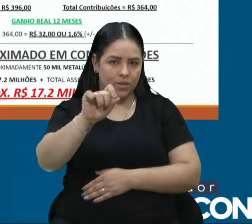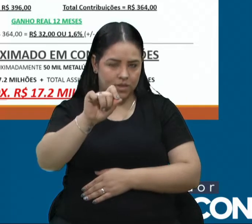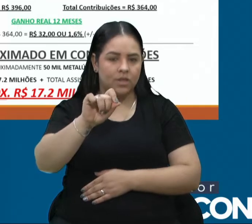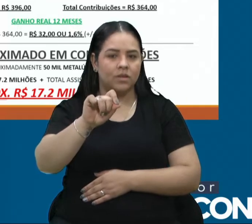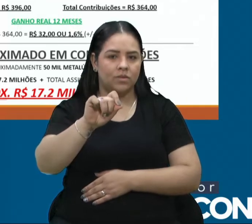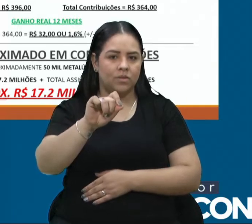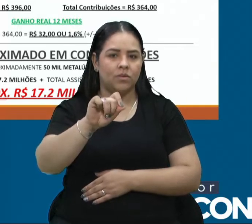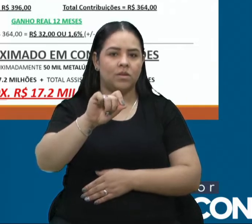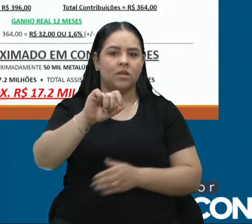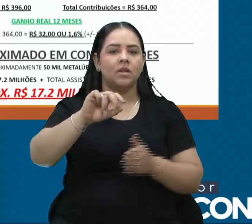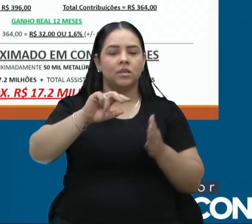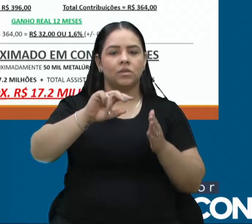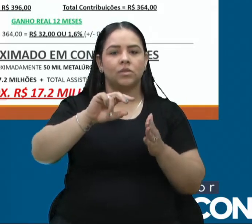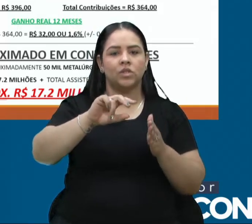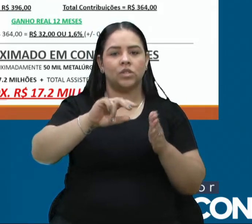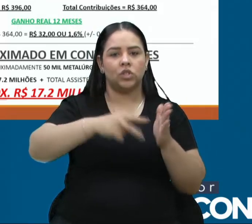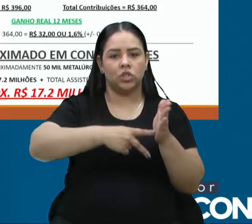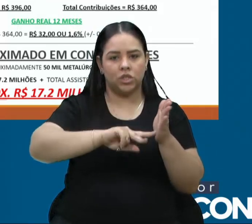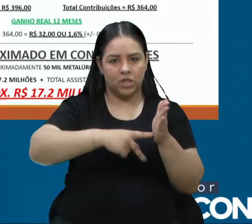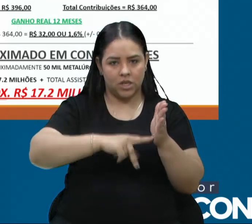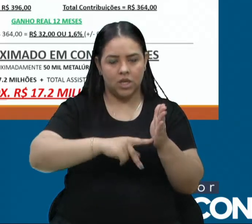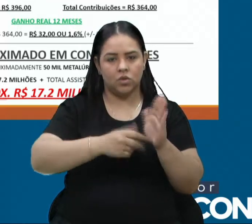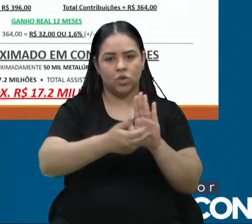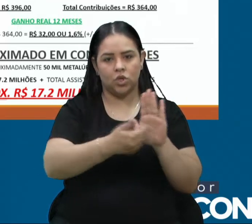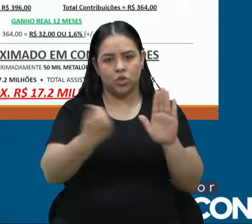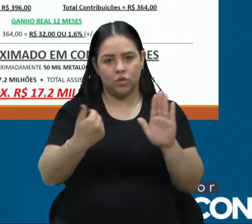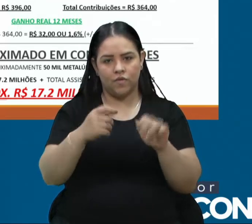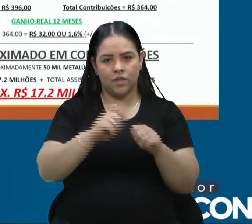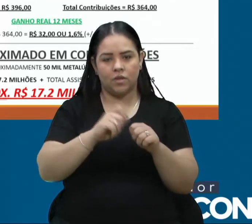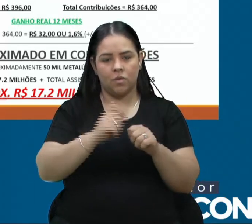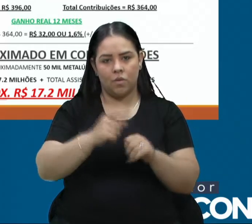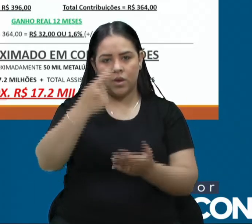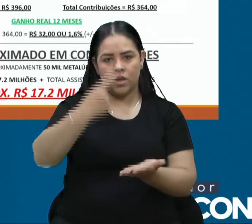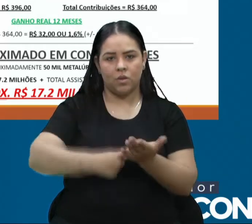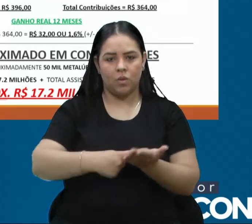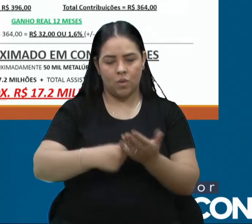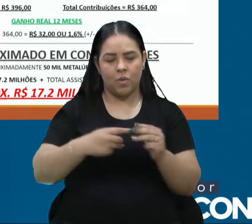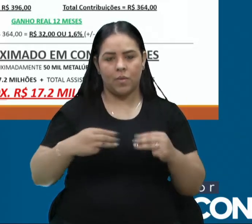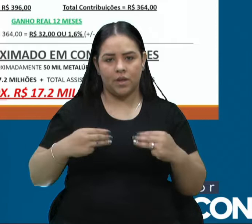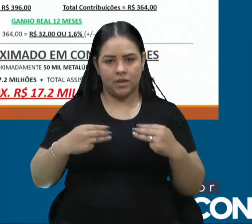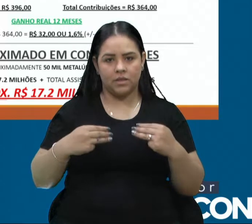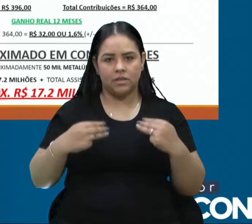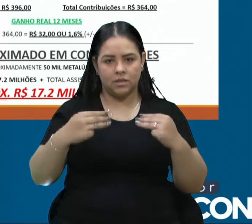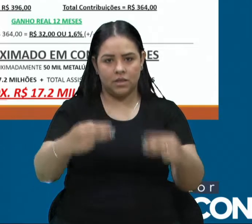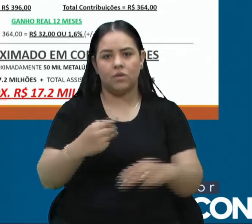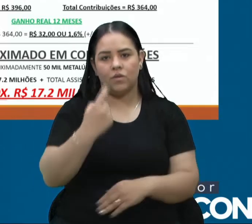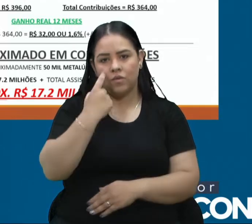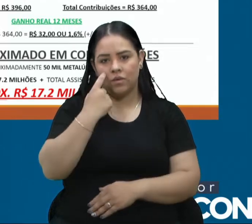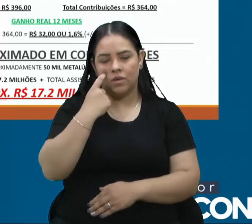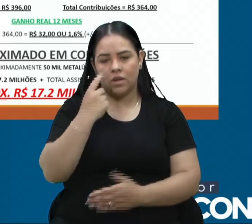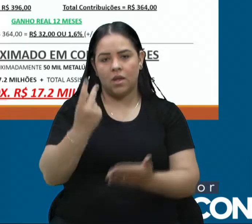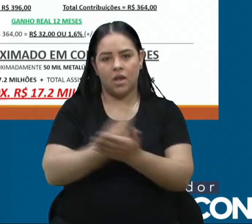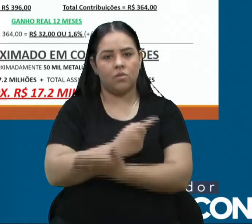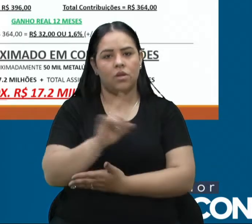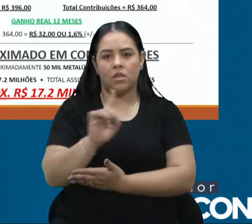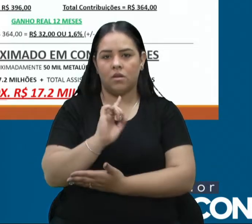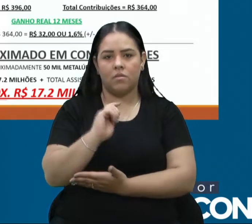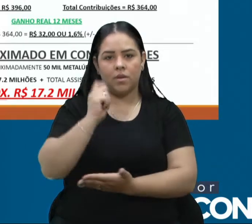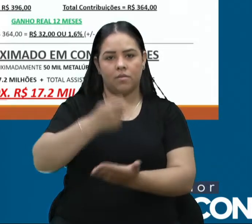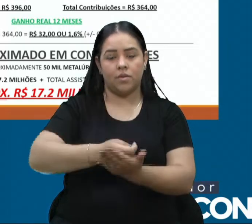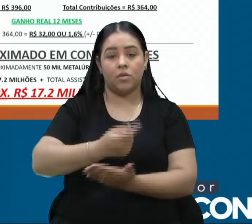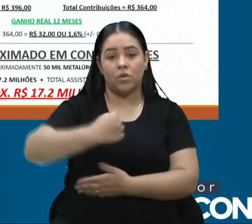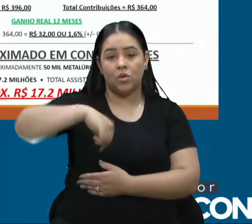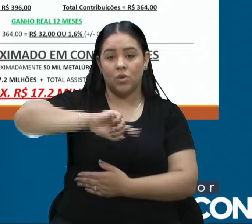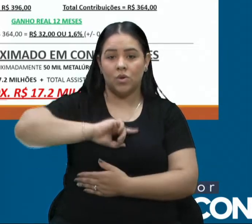sindicato retirou, fez um acordo com o Ministério Público do Trabalho, homologou que era irregular e não cobrou. Mais em frente, então,